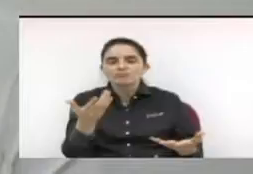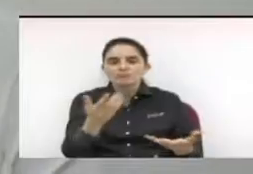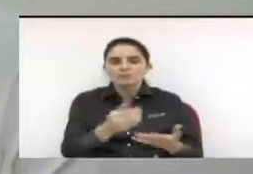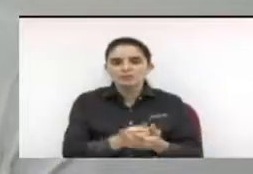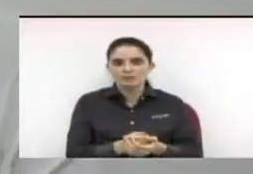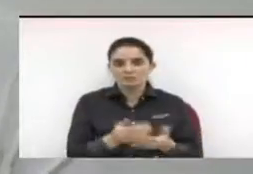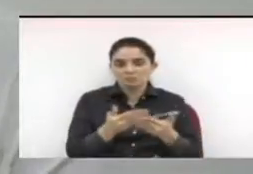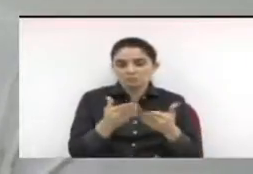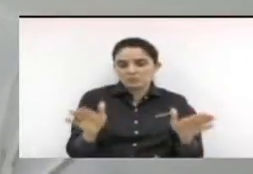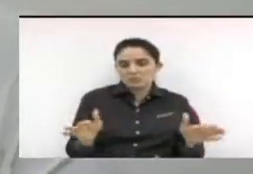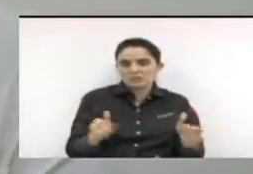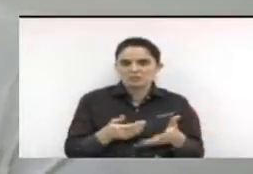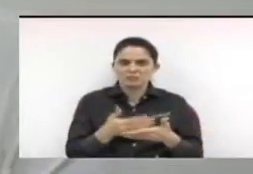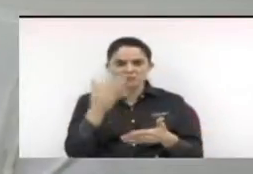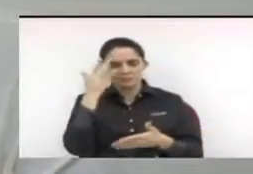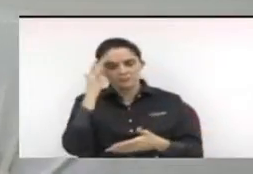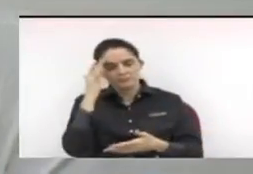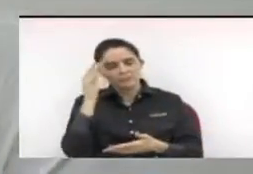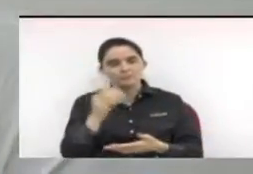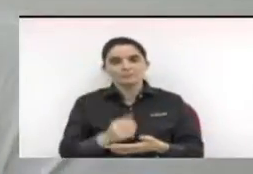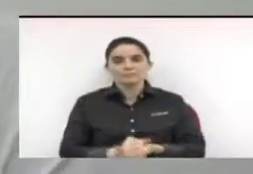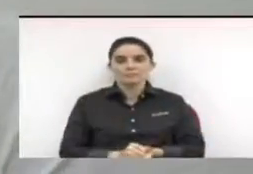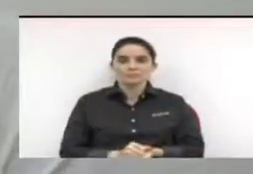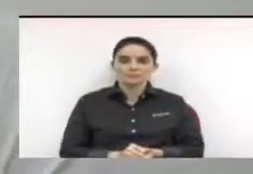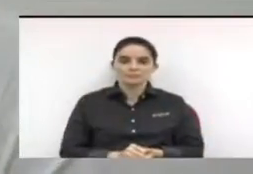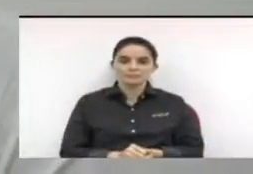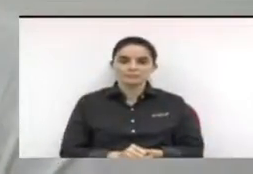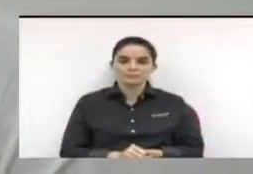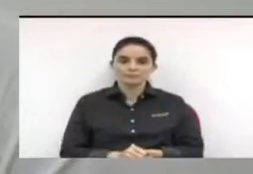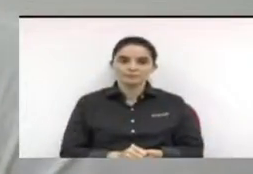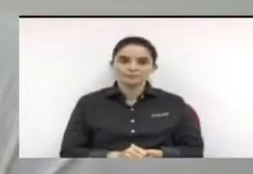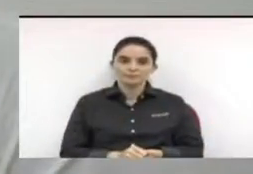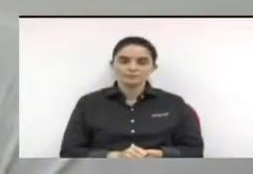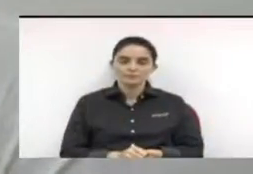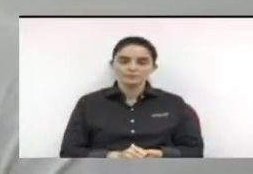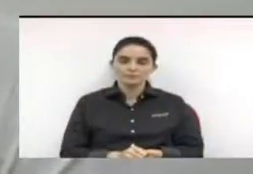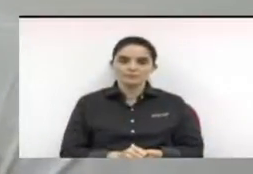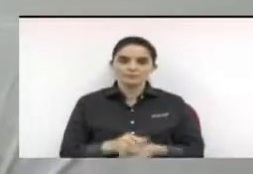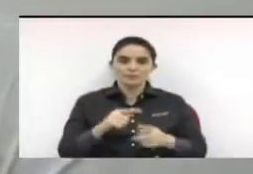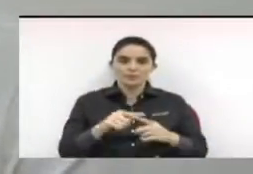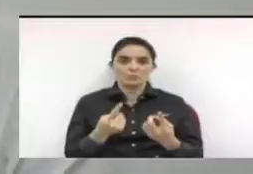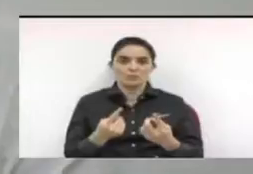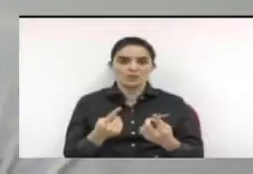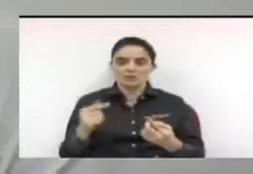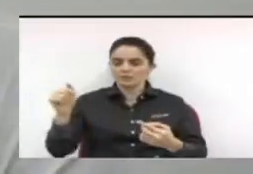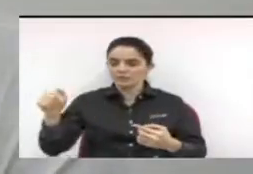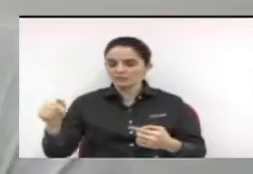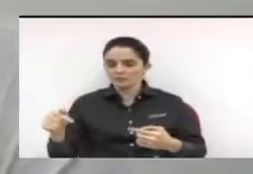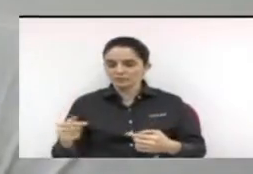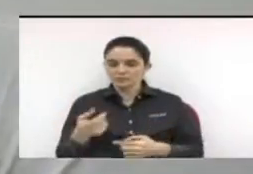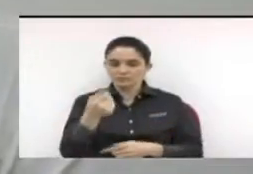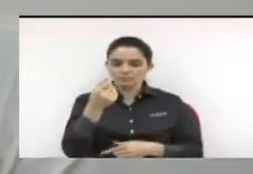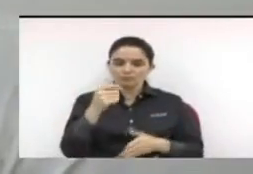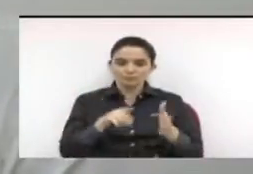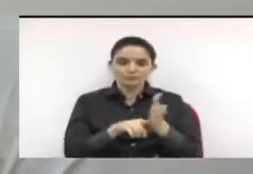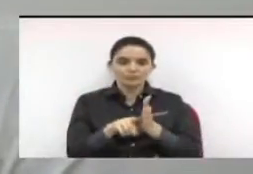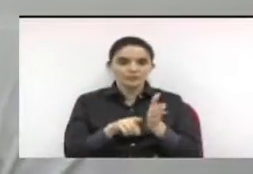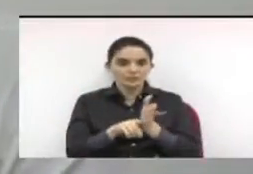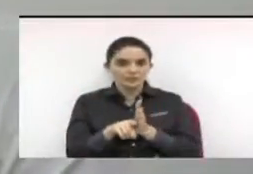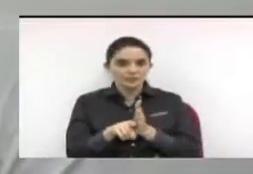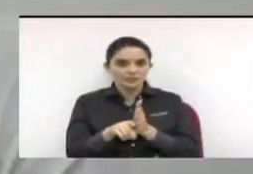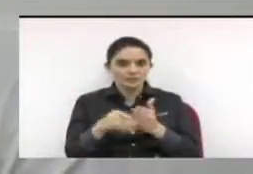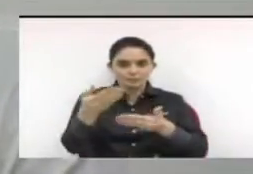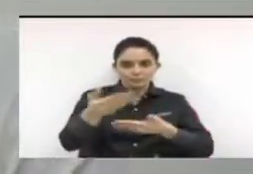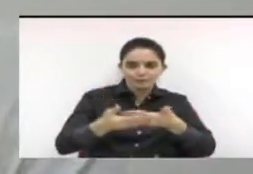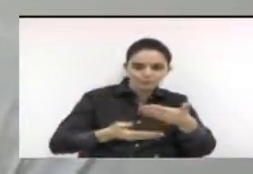Mas se a gente tivesse condições de possibilitar essa relação com o orçamento participativo, seria